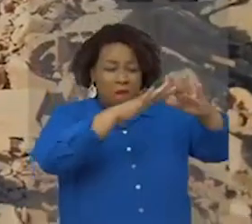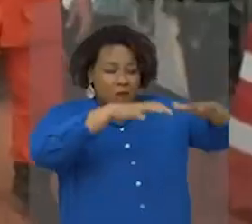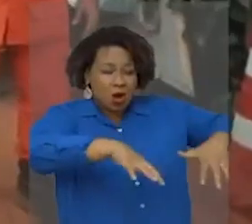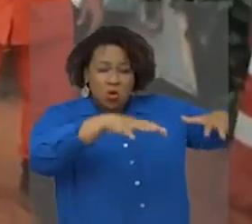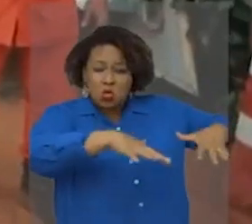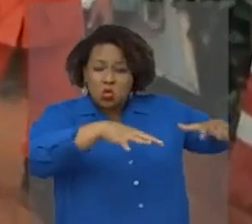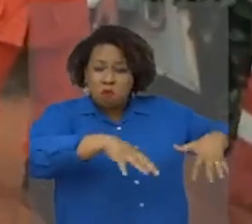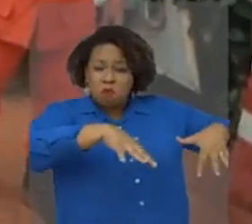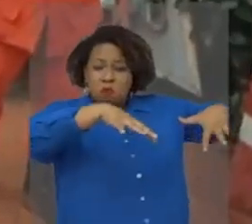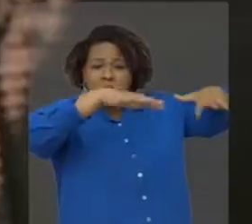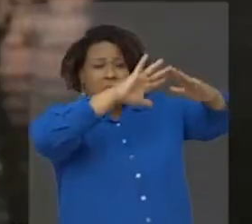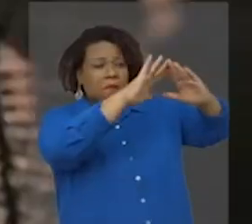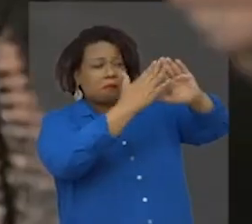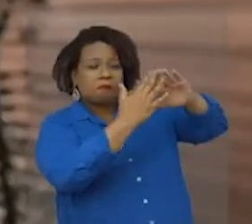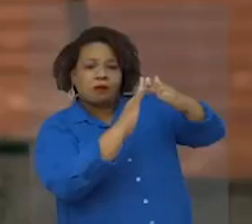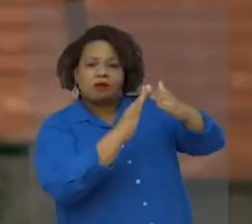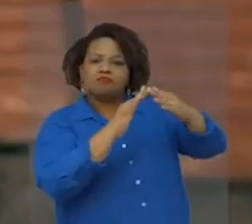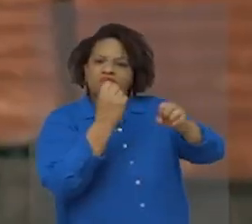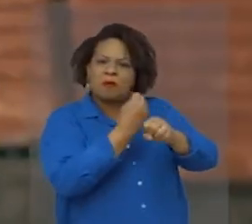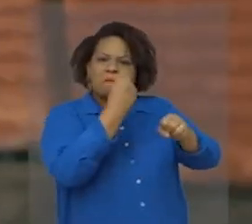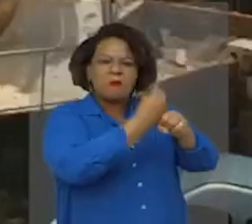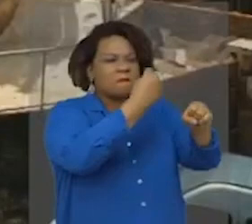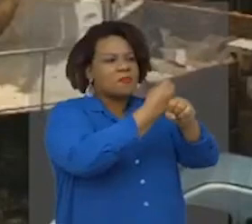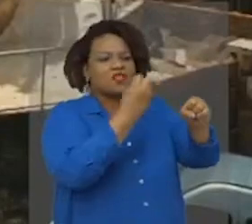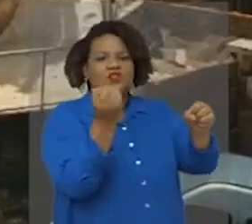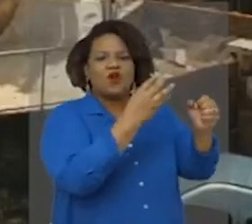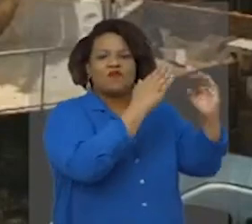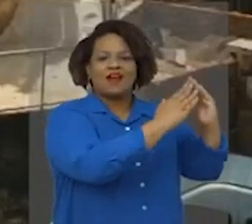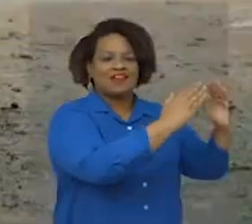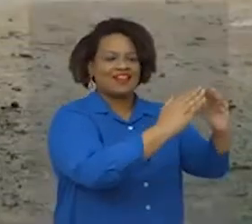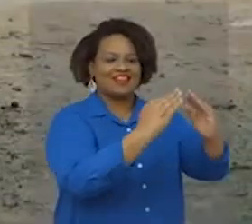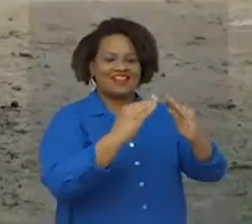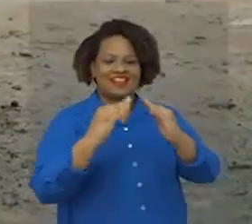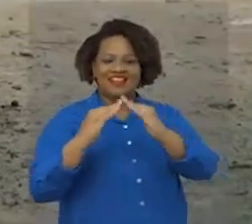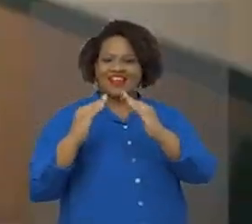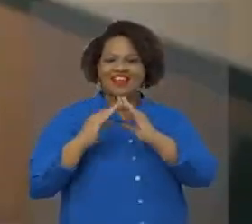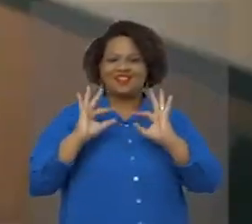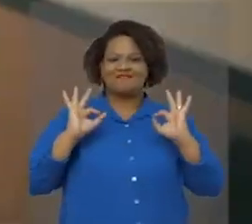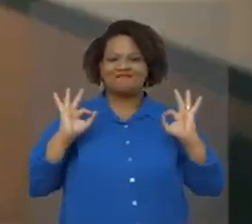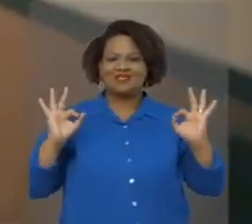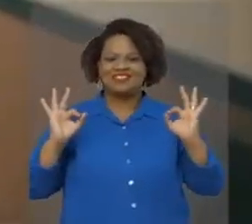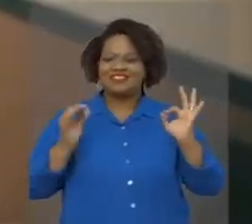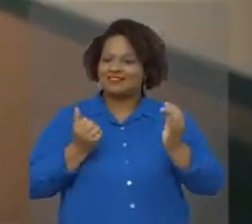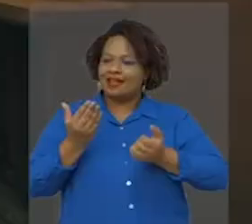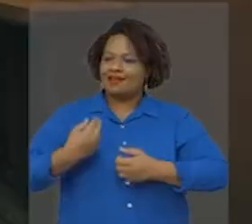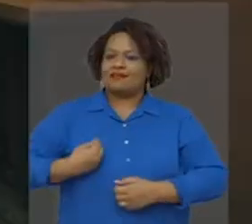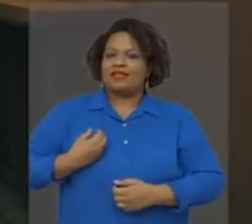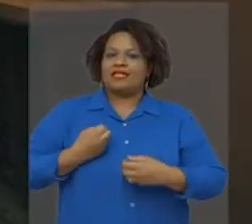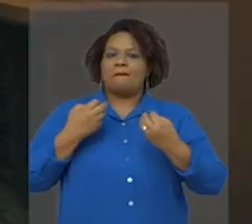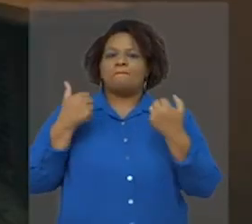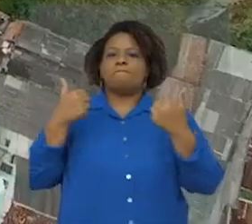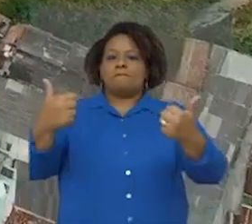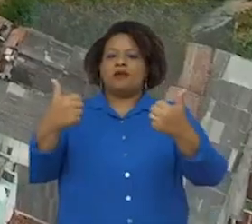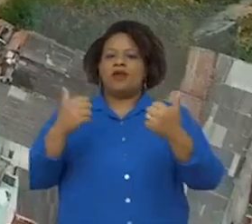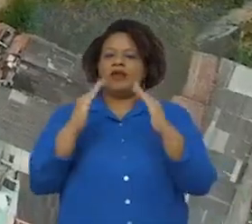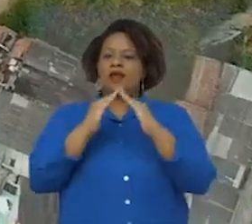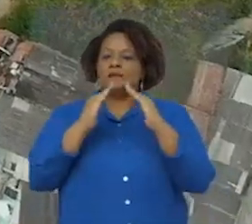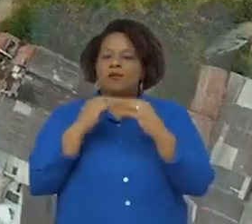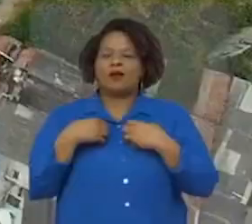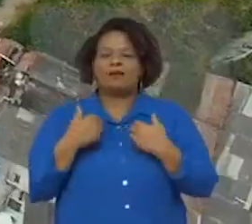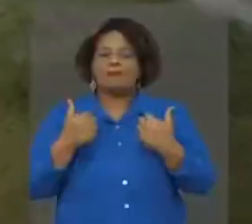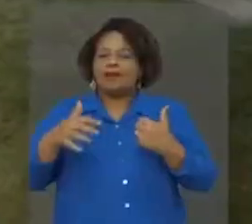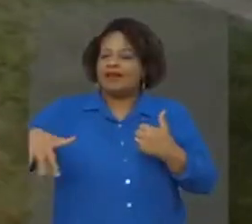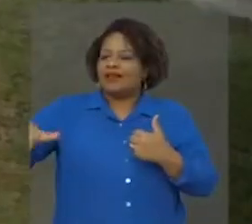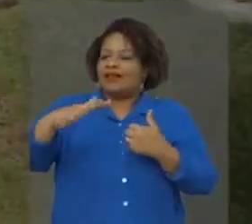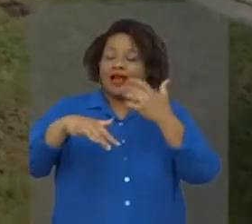no lugar dos escombros, construímos novos conjuntos habitacionais e demos boa condição de moradia